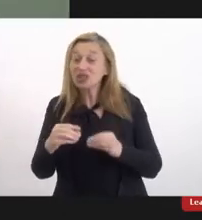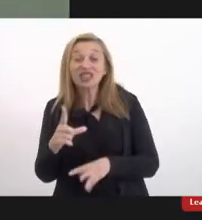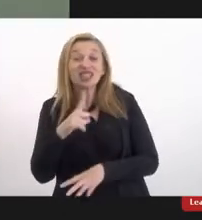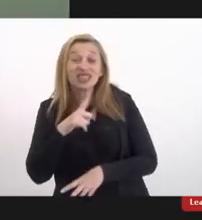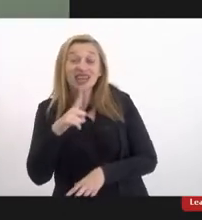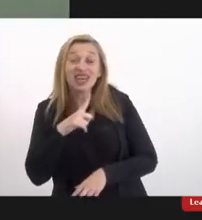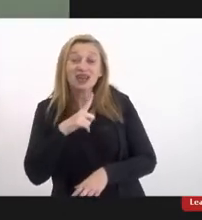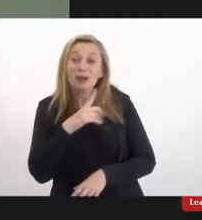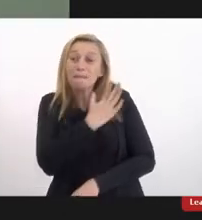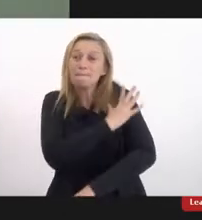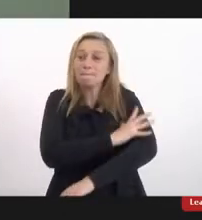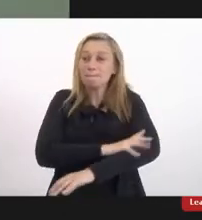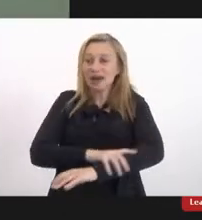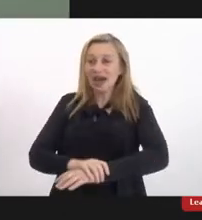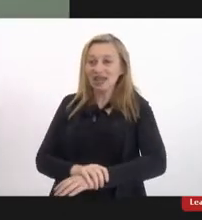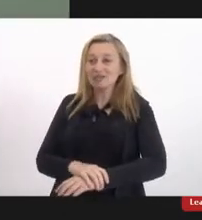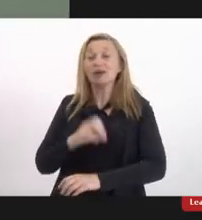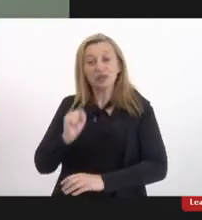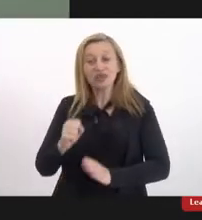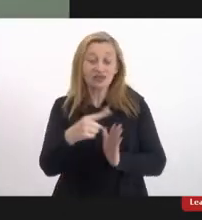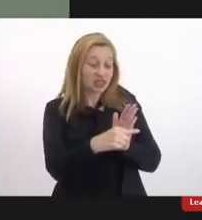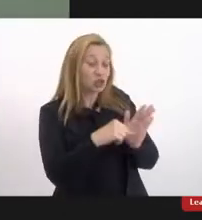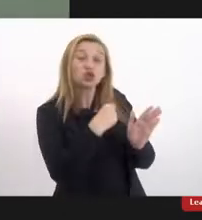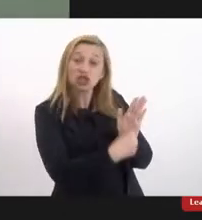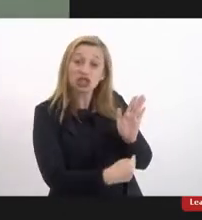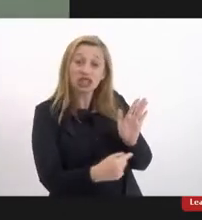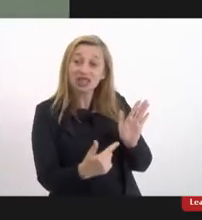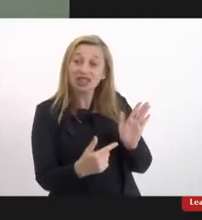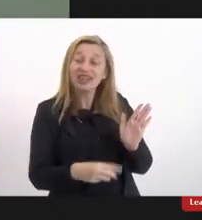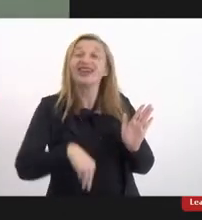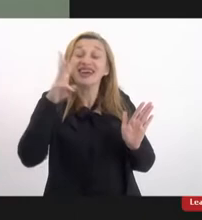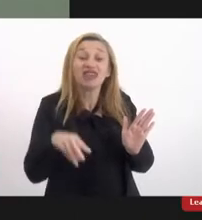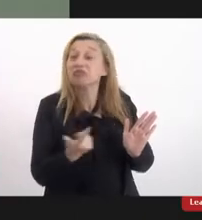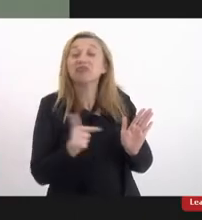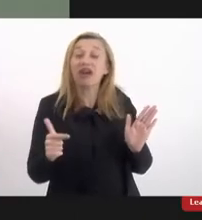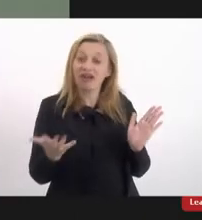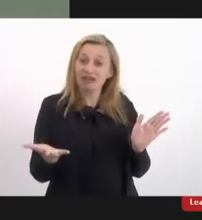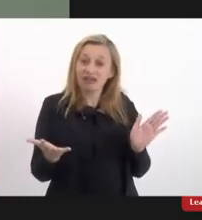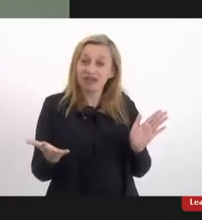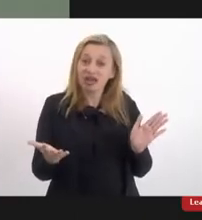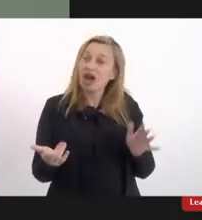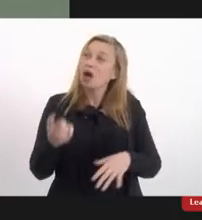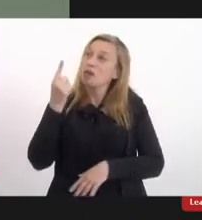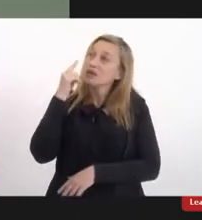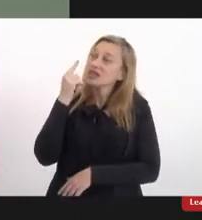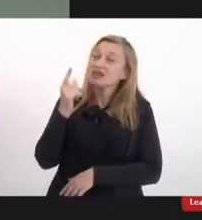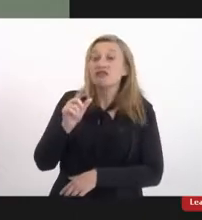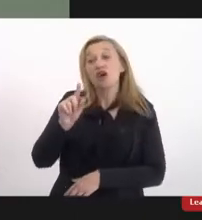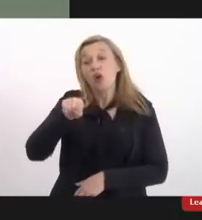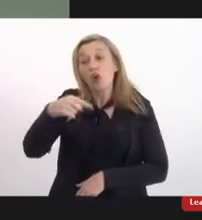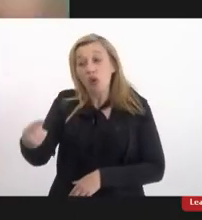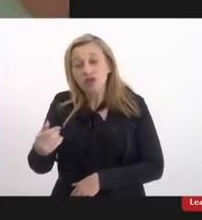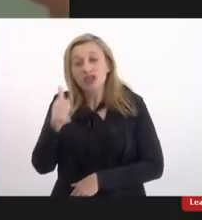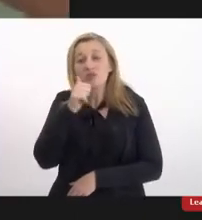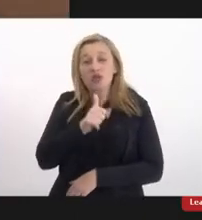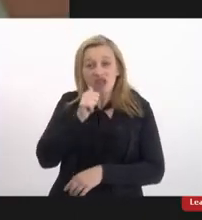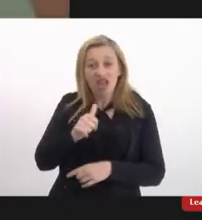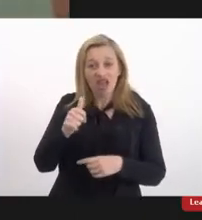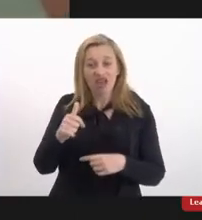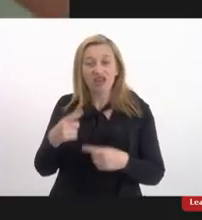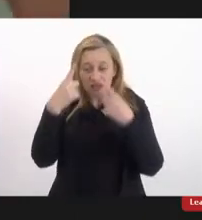mãos para poder fazer o X e aí nós dissemos meu Deus e aí arrumamos uma outra mulher vítima da talidomida